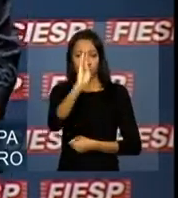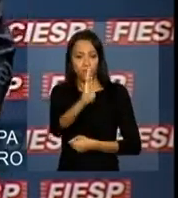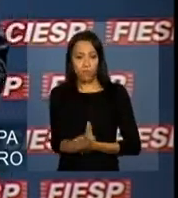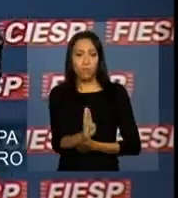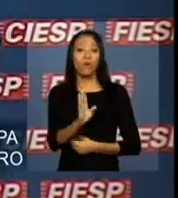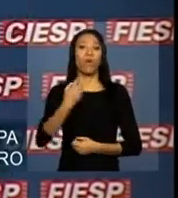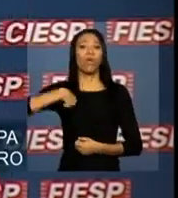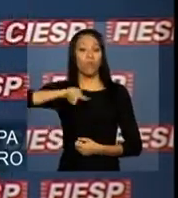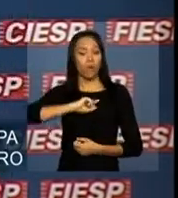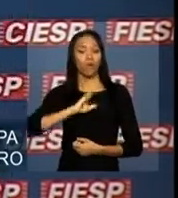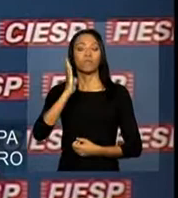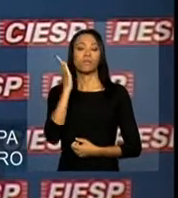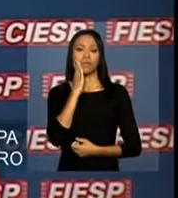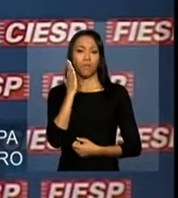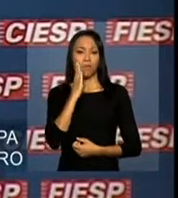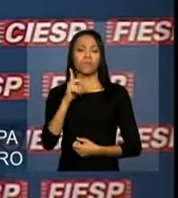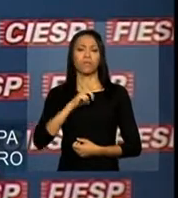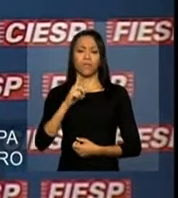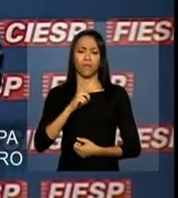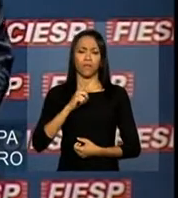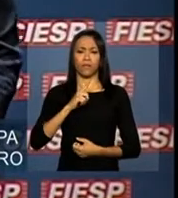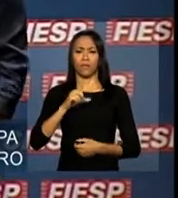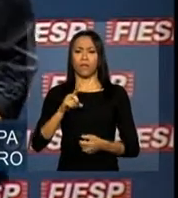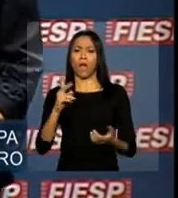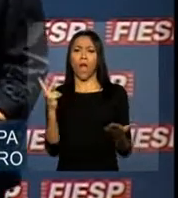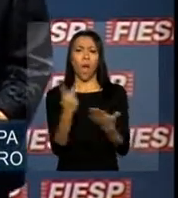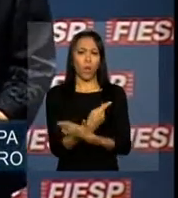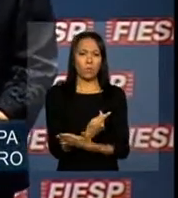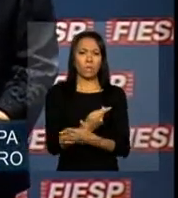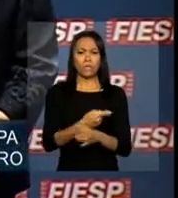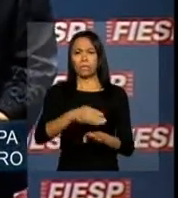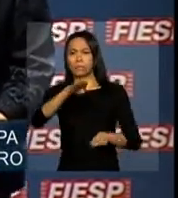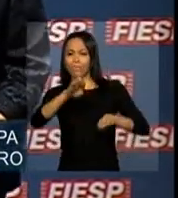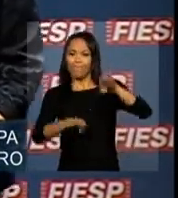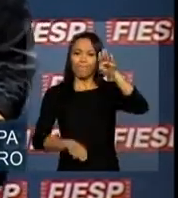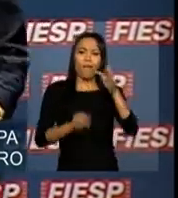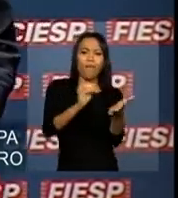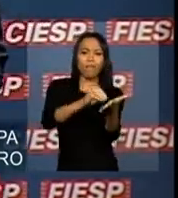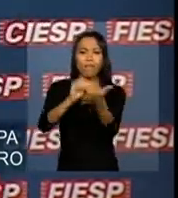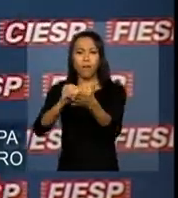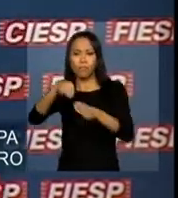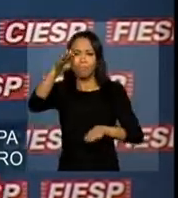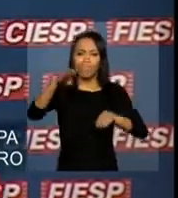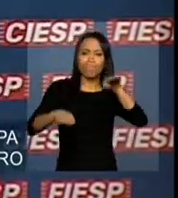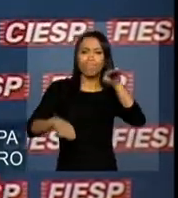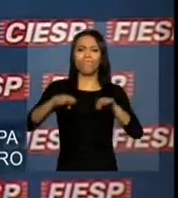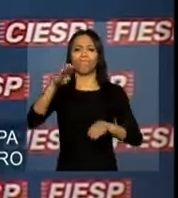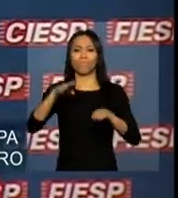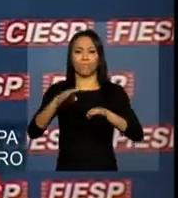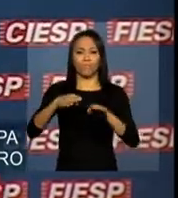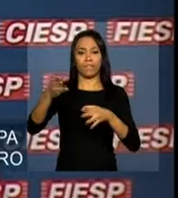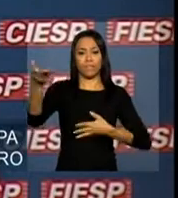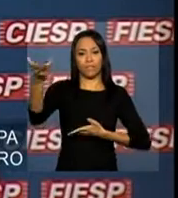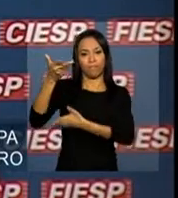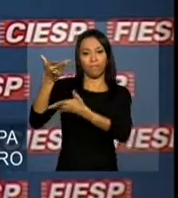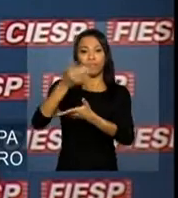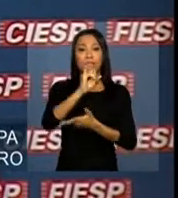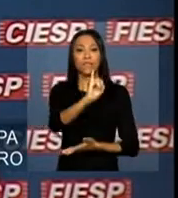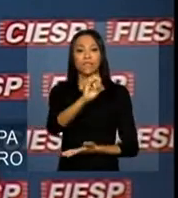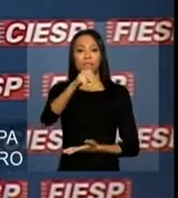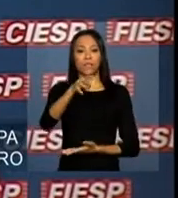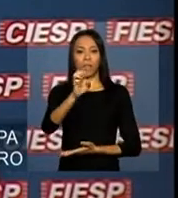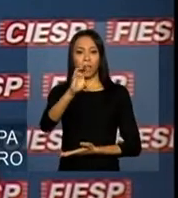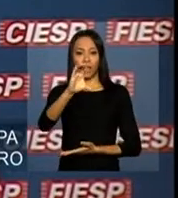que há um contínuo desequilíbrio nesse intercâmbio em detrimento do Brasil e que nós